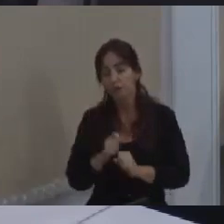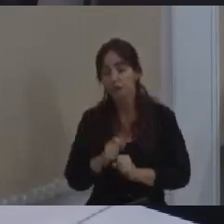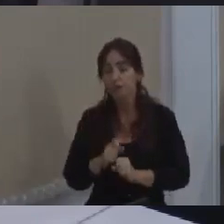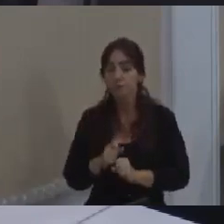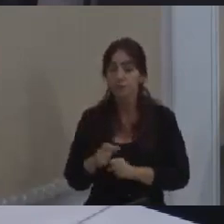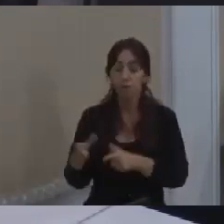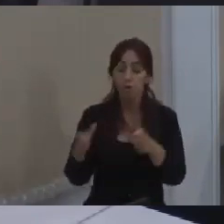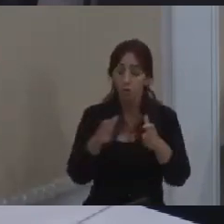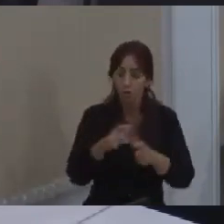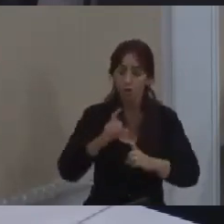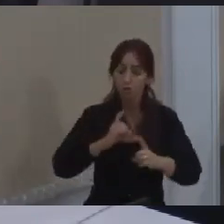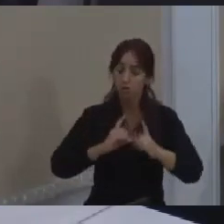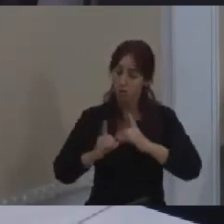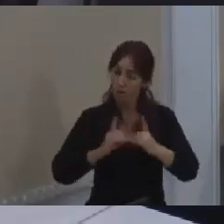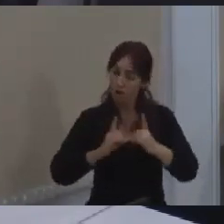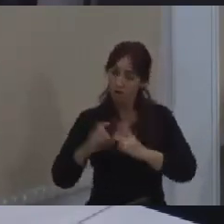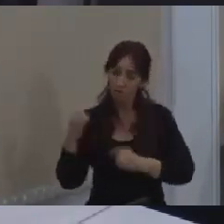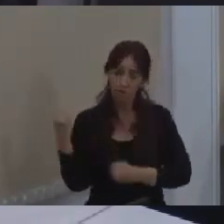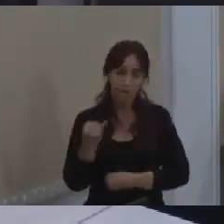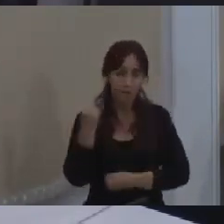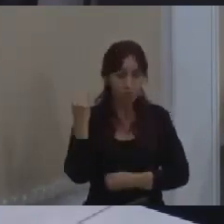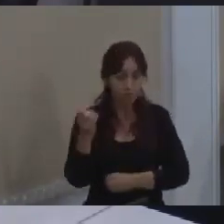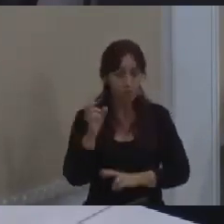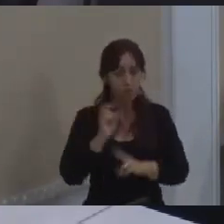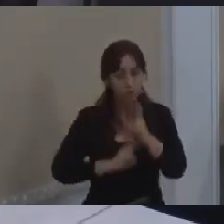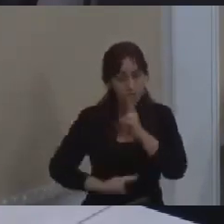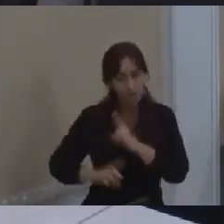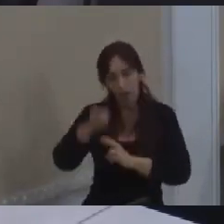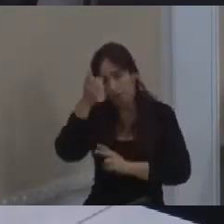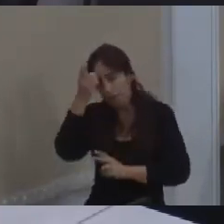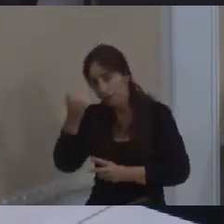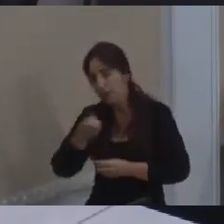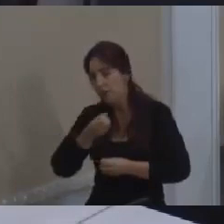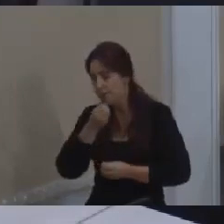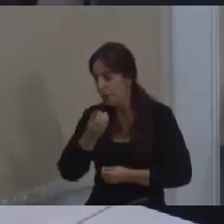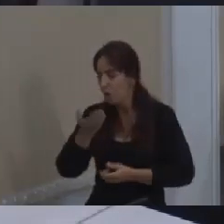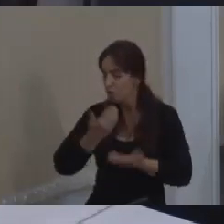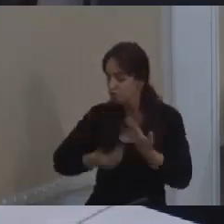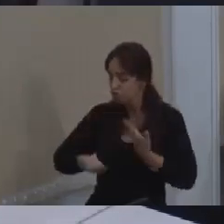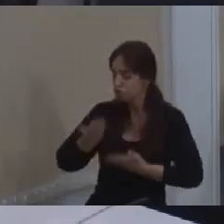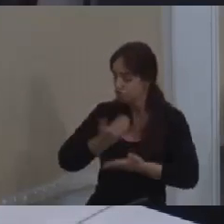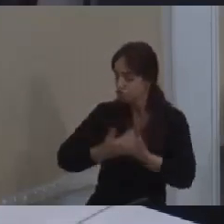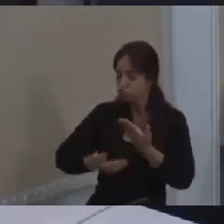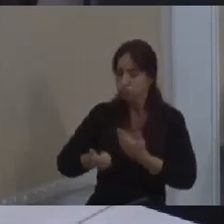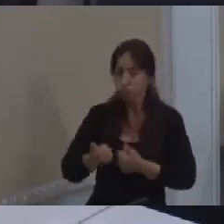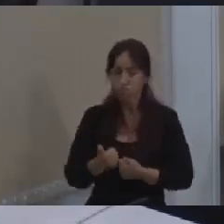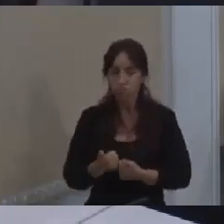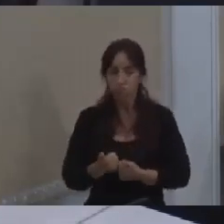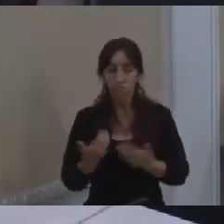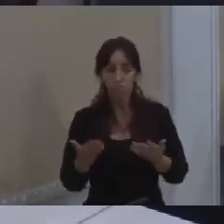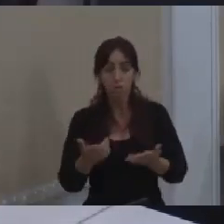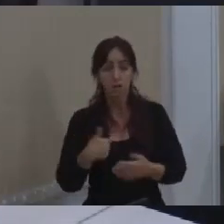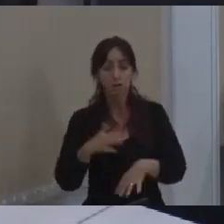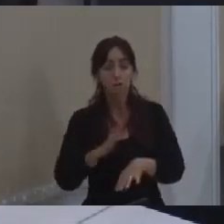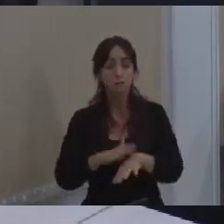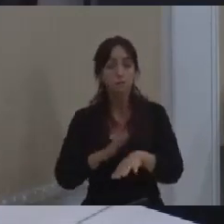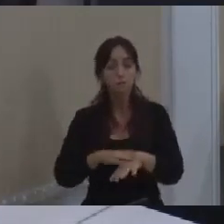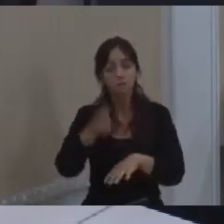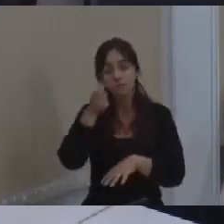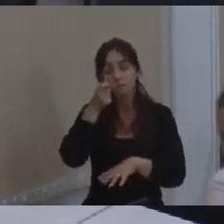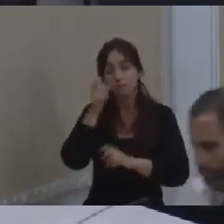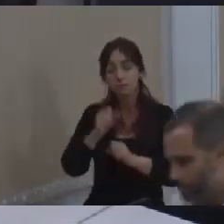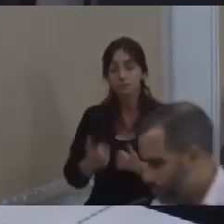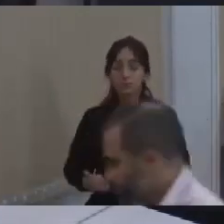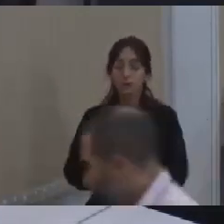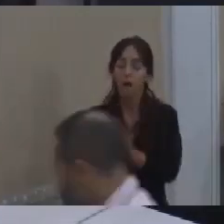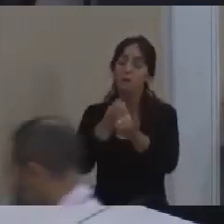diálogo ele é fundamental se é para dar uma ideia que é boa ou ideia que é ruim obviamente vocês vão ouvir mas eu estou muito mais interessado em apoiar